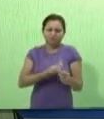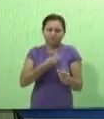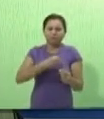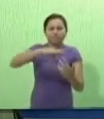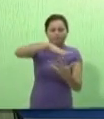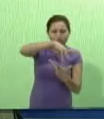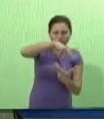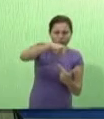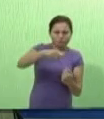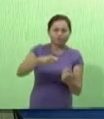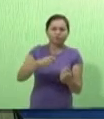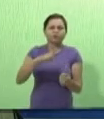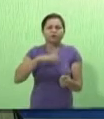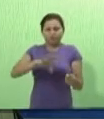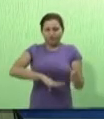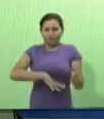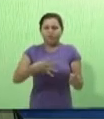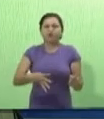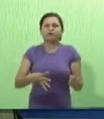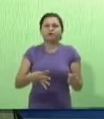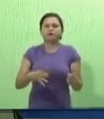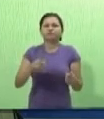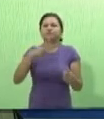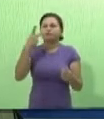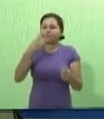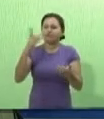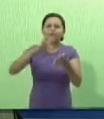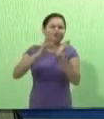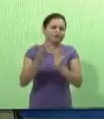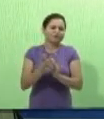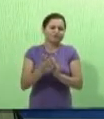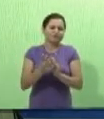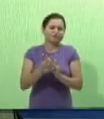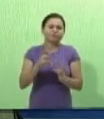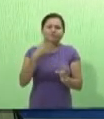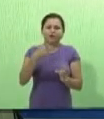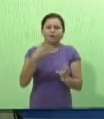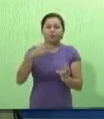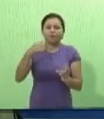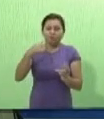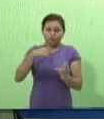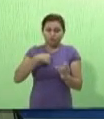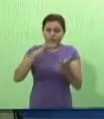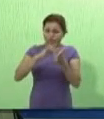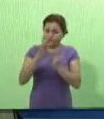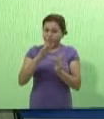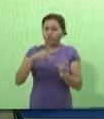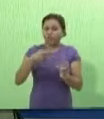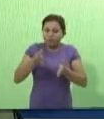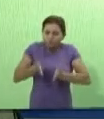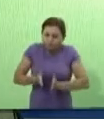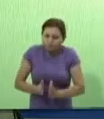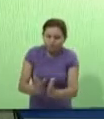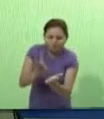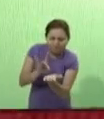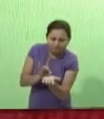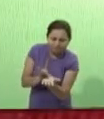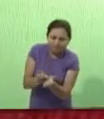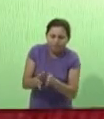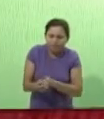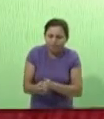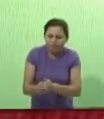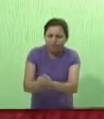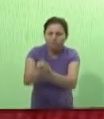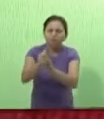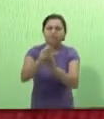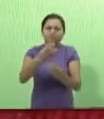ousadia de dizer o que Jesus disse, Eu sou o caminho, a verdade e a vida. Mas